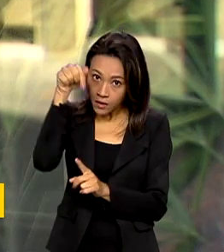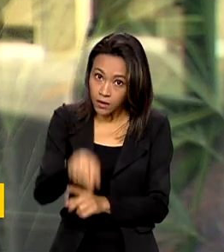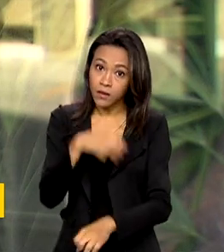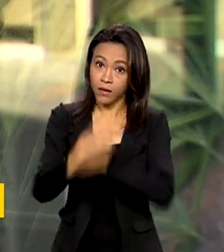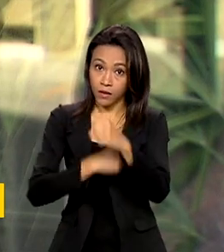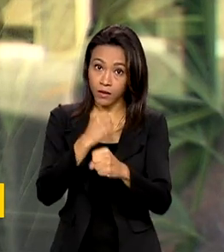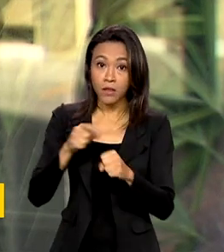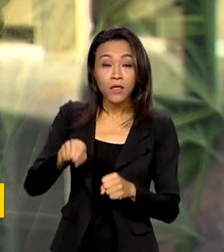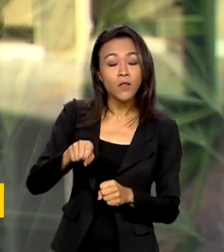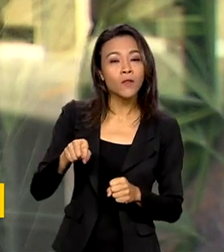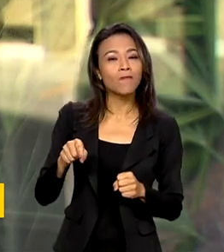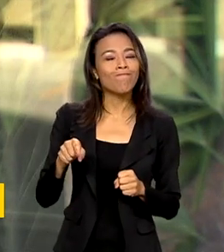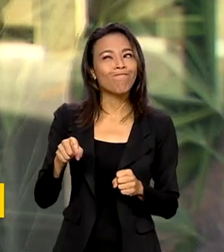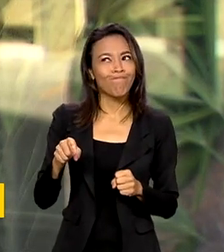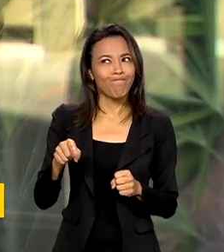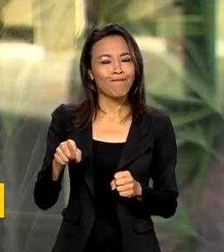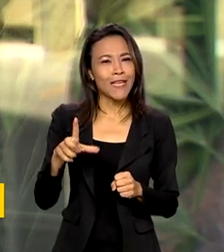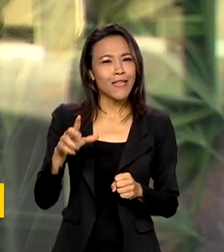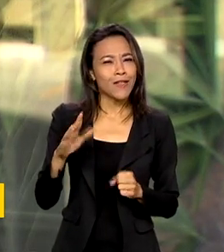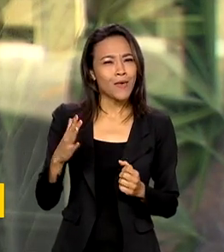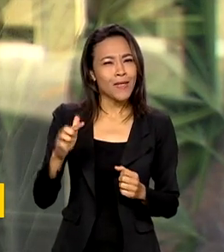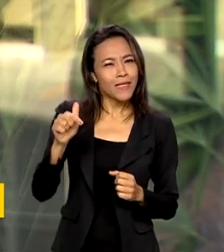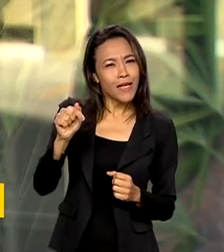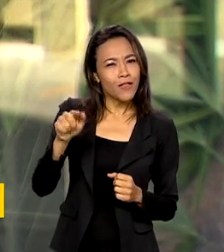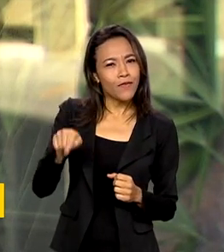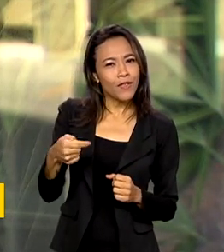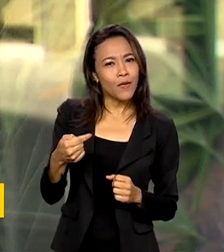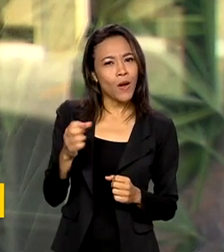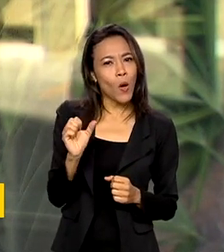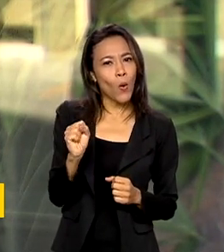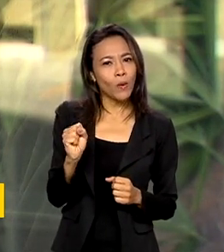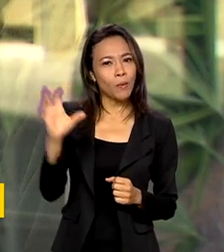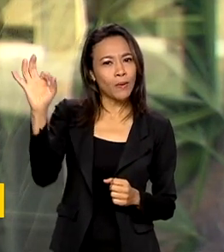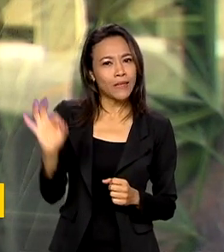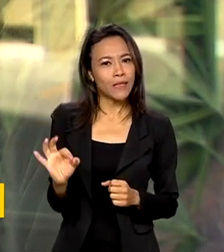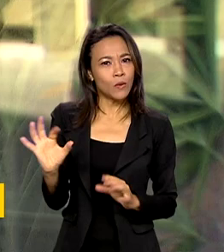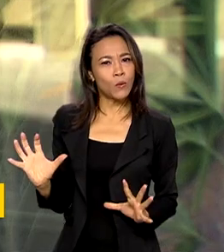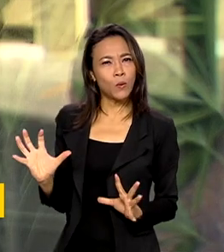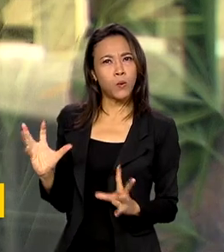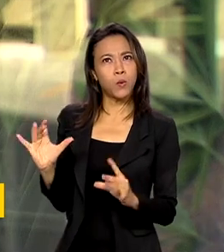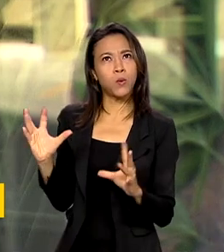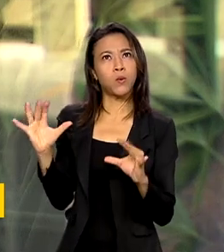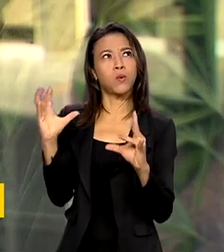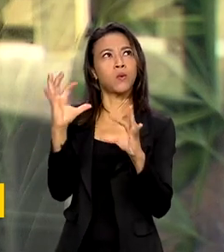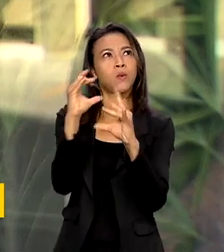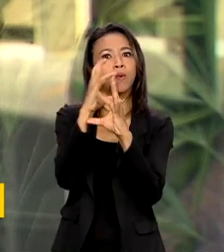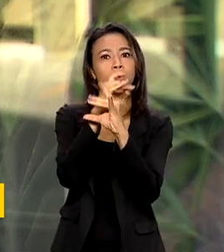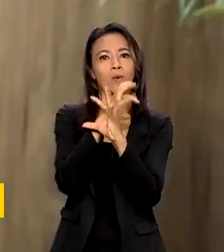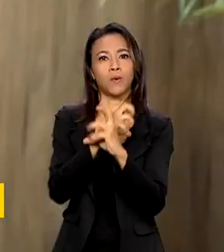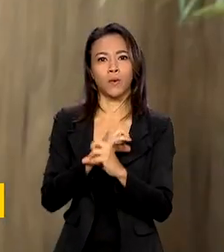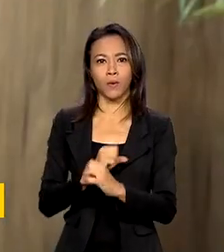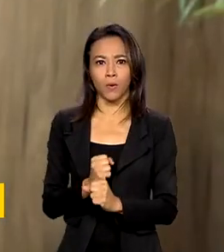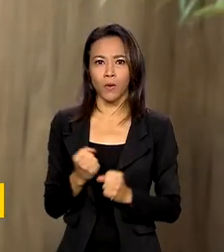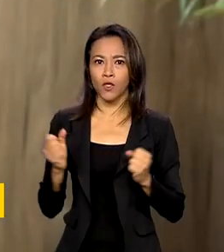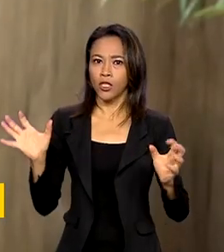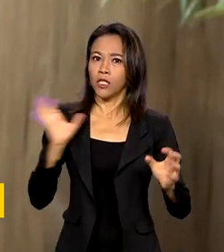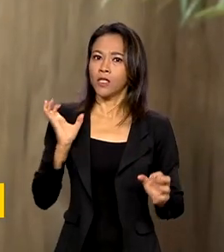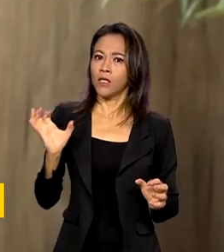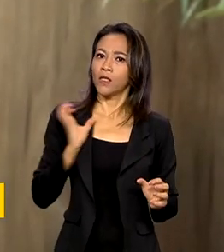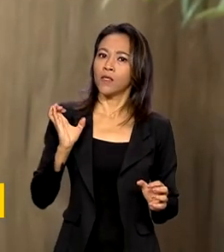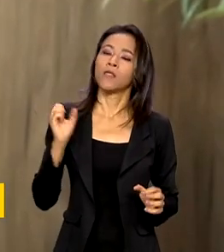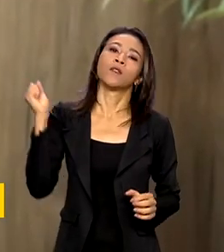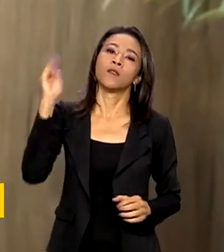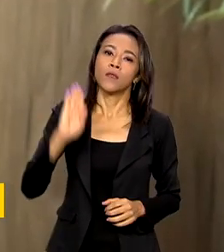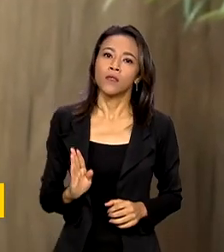O equivalente a 7,8% de todas as riquezas produzidas pelo país. Nós tivemos um